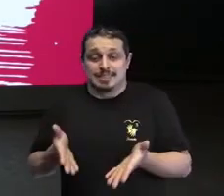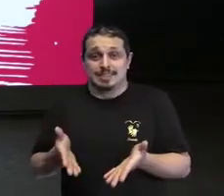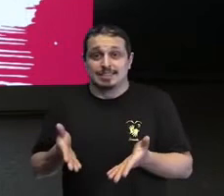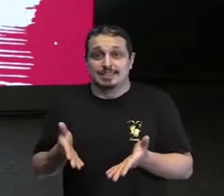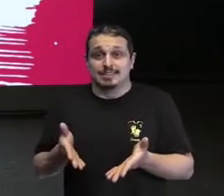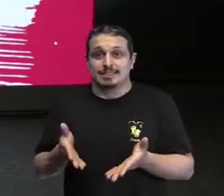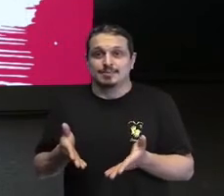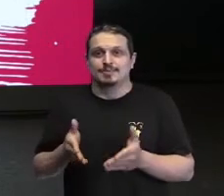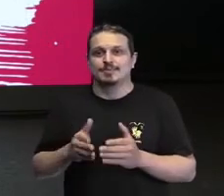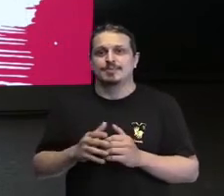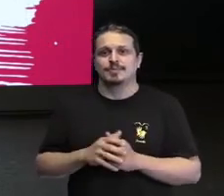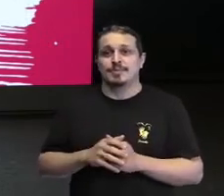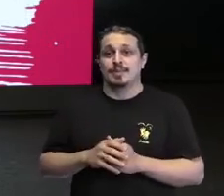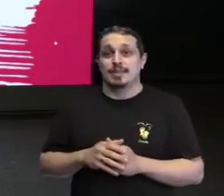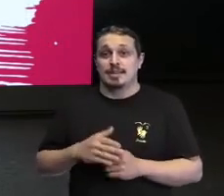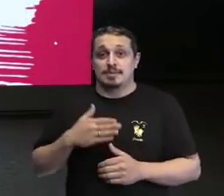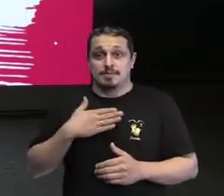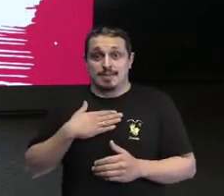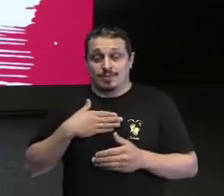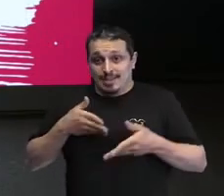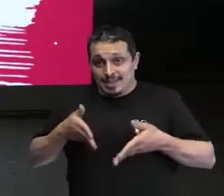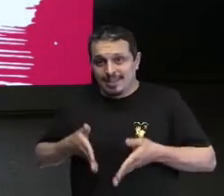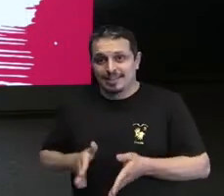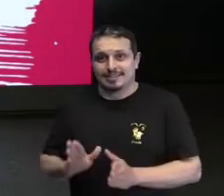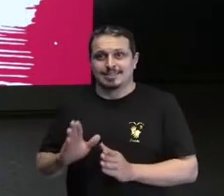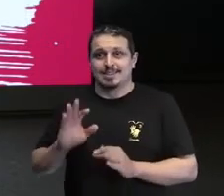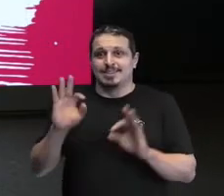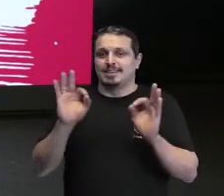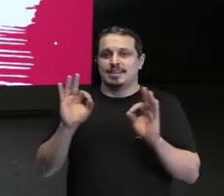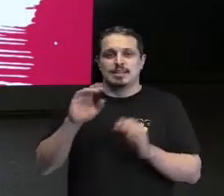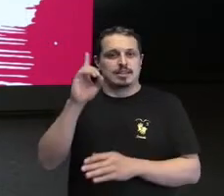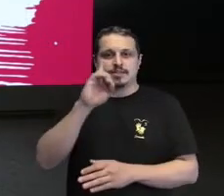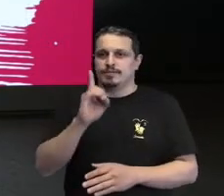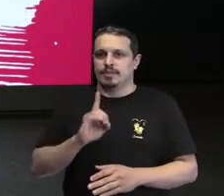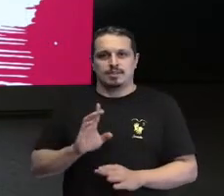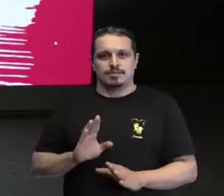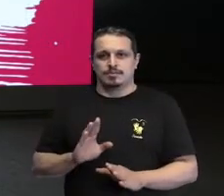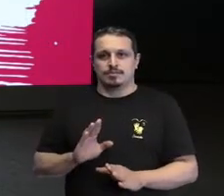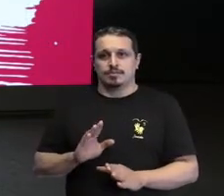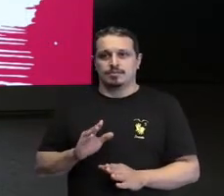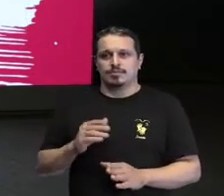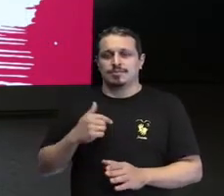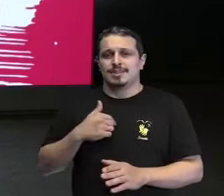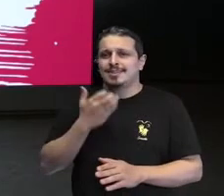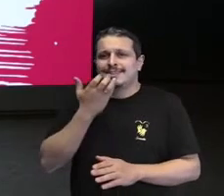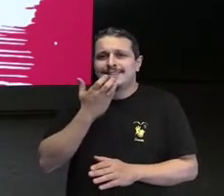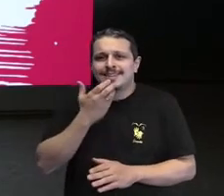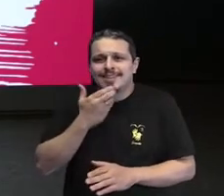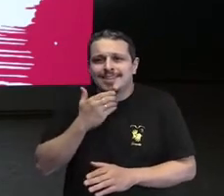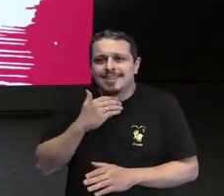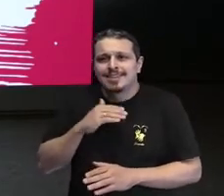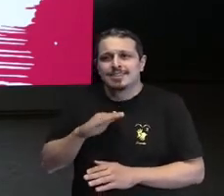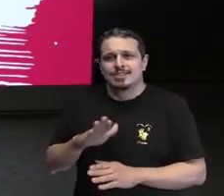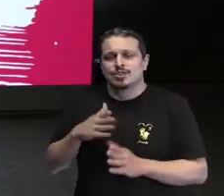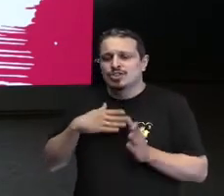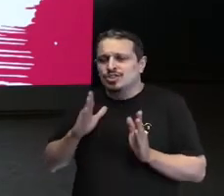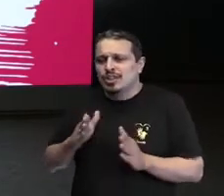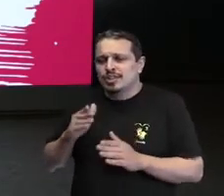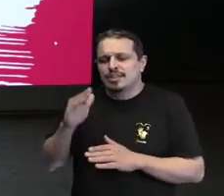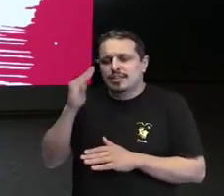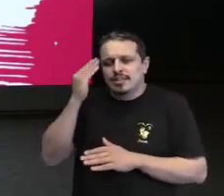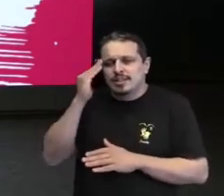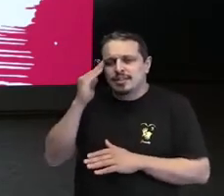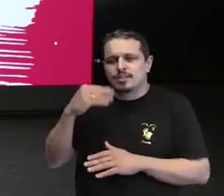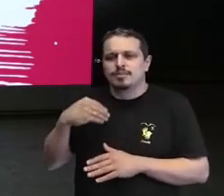Eu nasci sem deficiência, sou aqui de São Paulo. E desde muito pequenininha já sabia que queria ser médica.